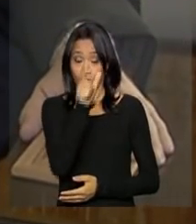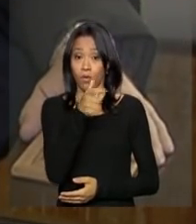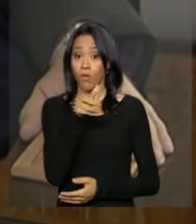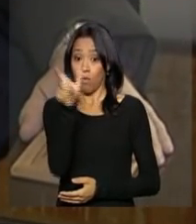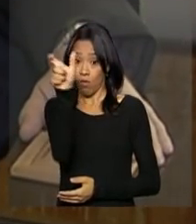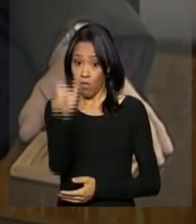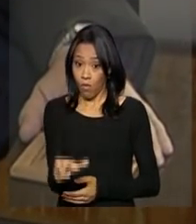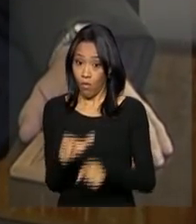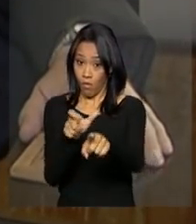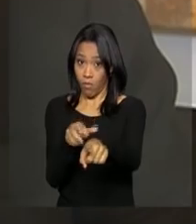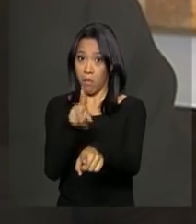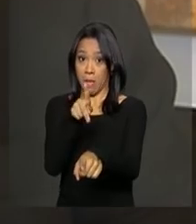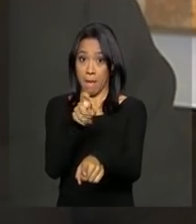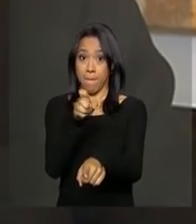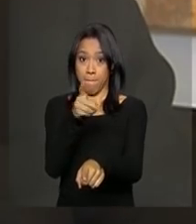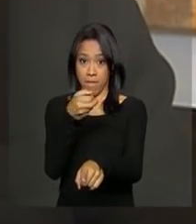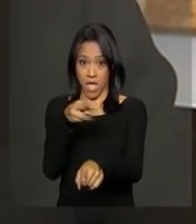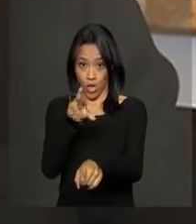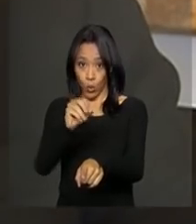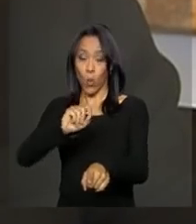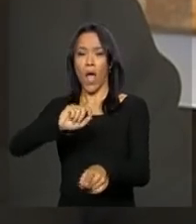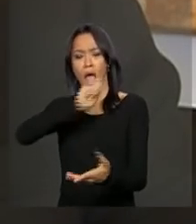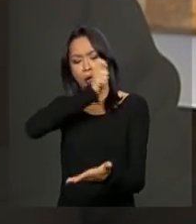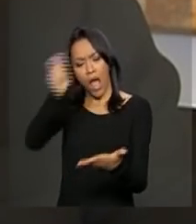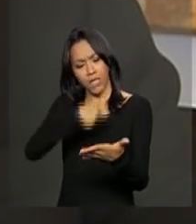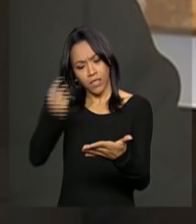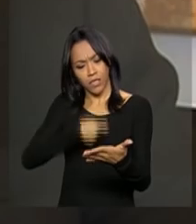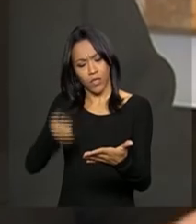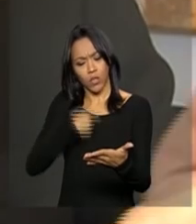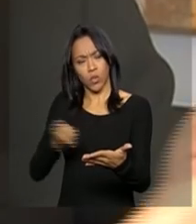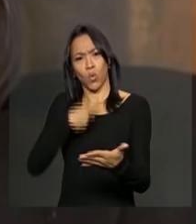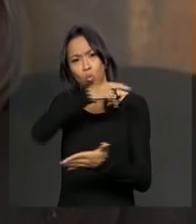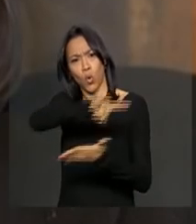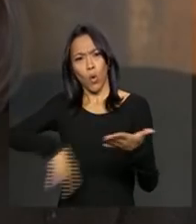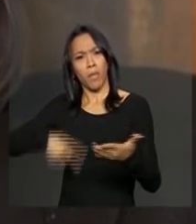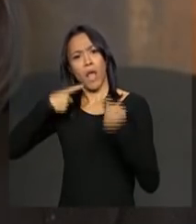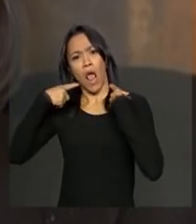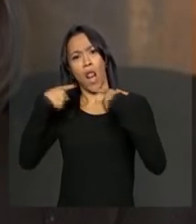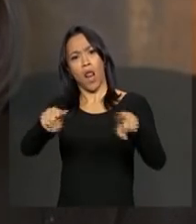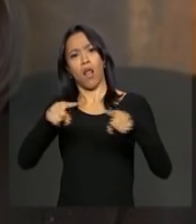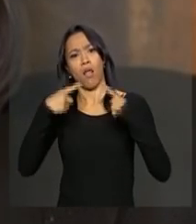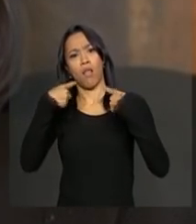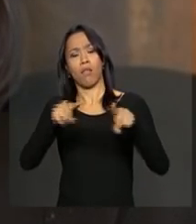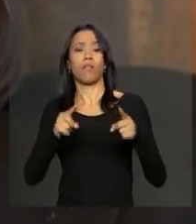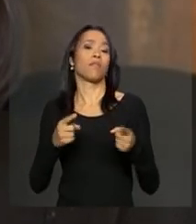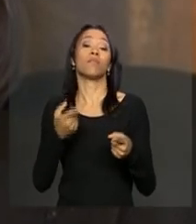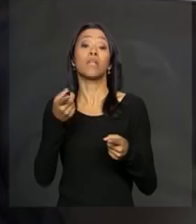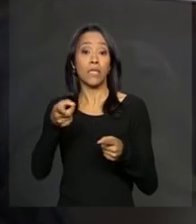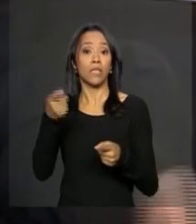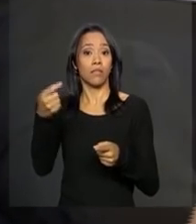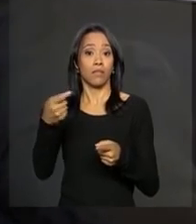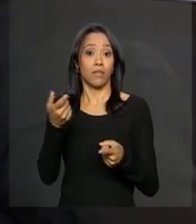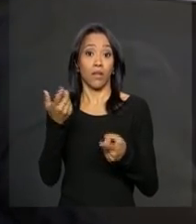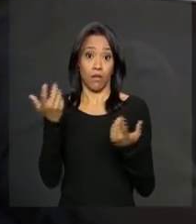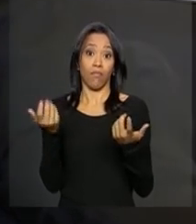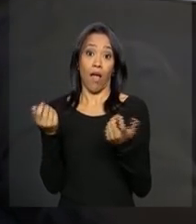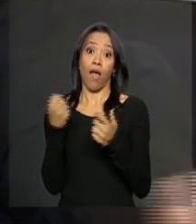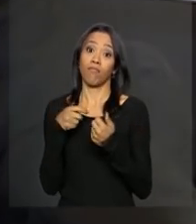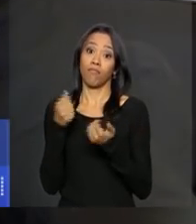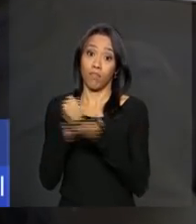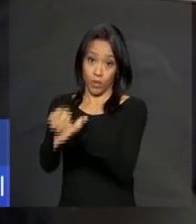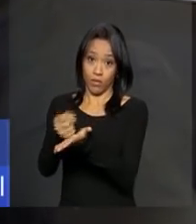juristas que assinaram um manifesto contra a violação de direitos fundamentais do ex-presidente Lula. Uma forma